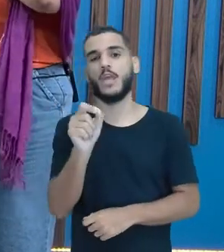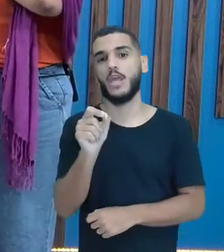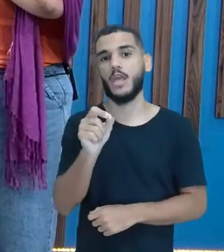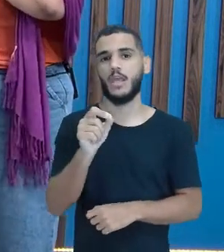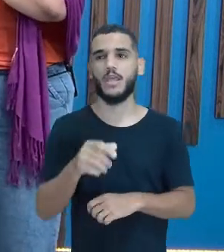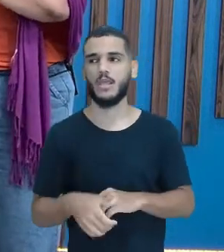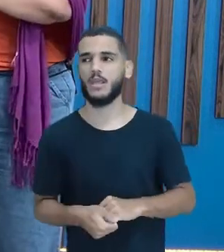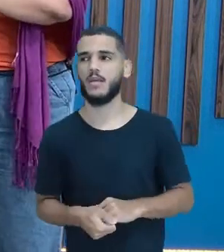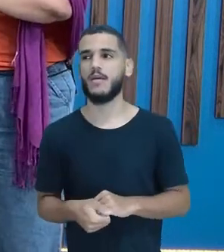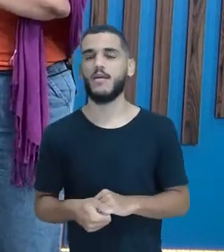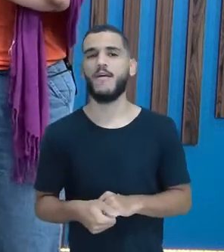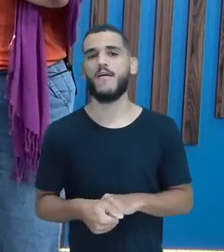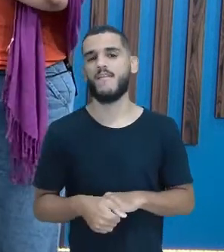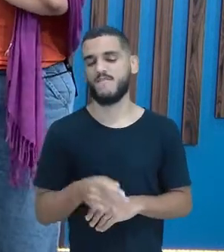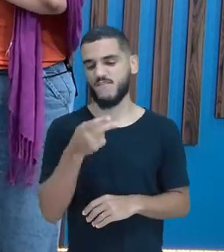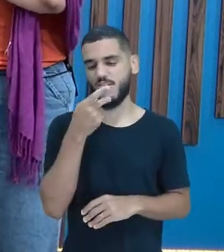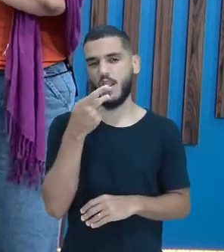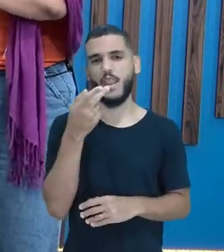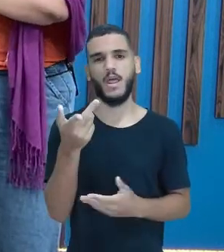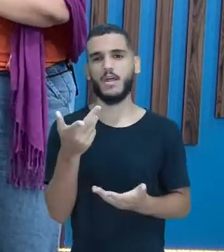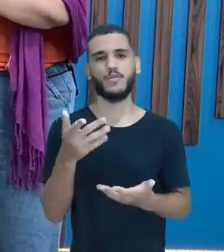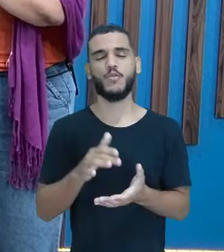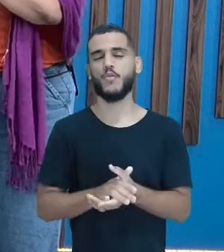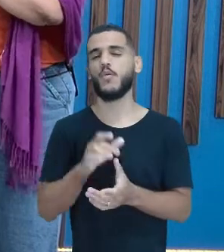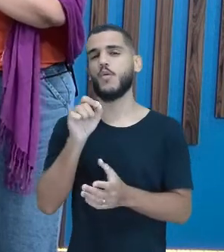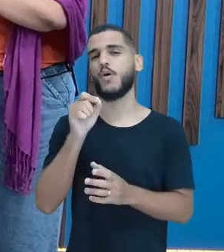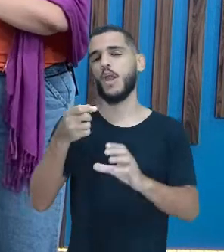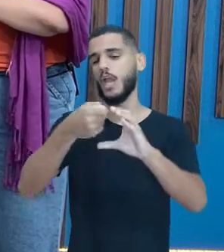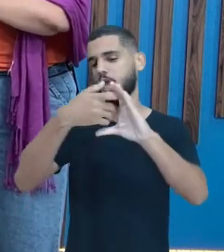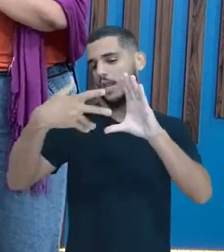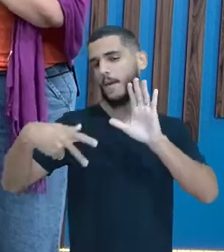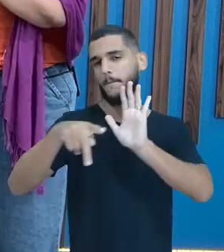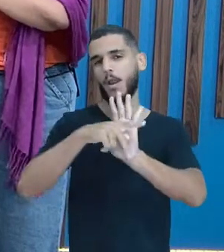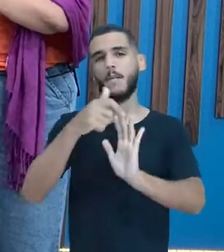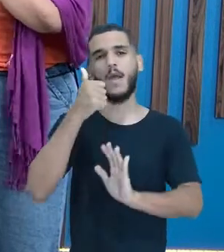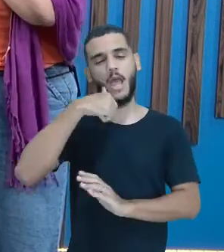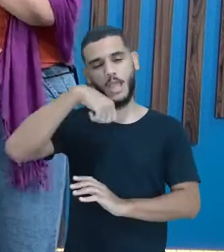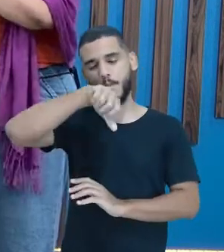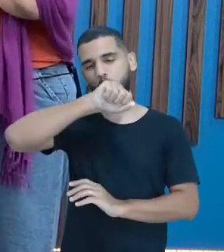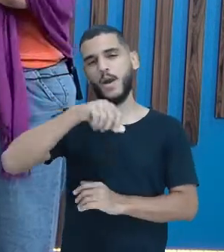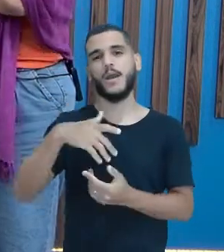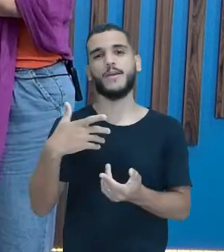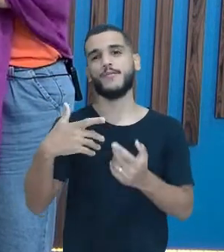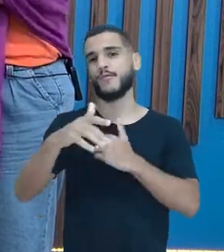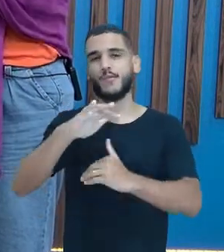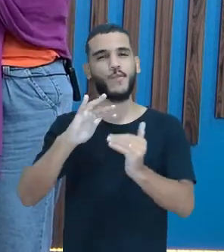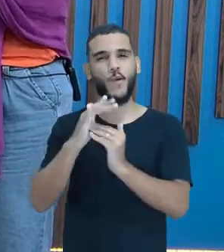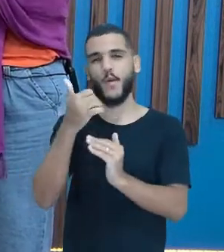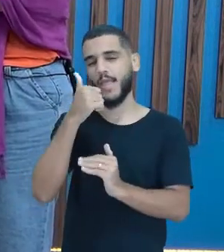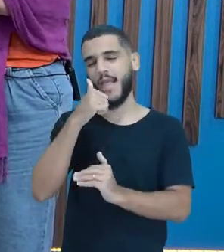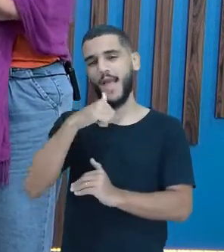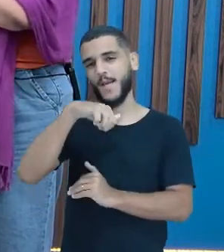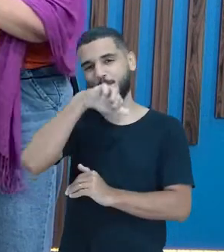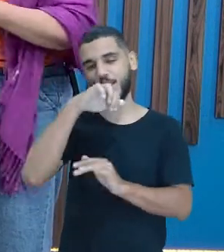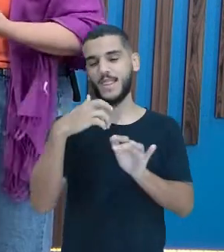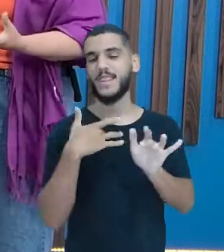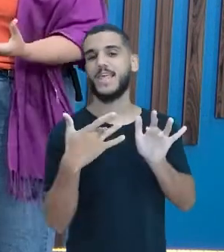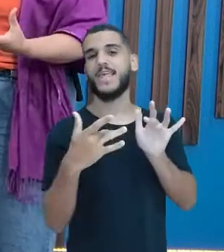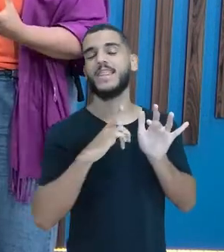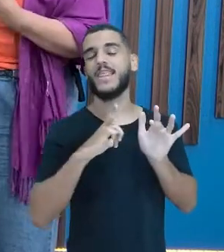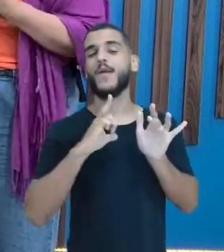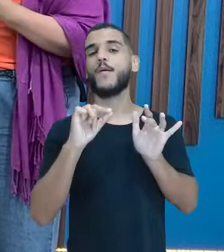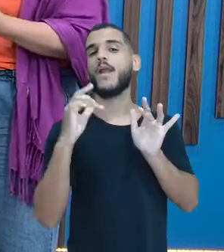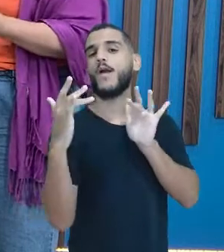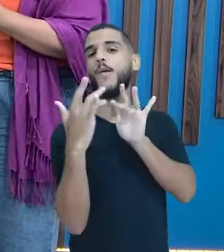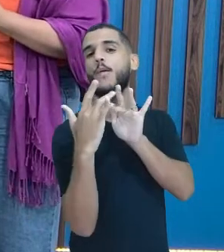grande mãe. A mãe de todos, porque todo mundo, toda mãe, se via naquela mãe, né? Então,